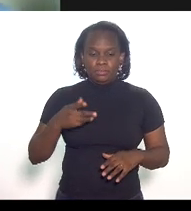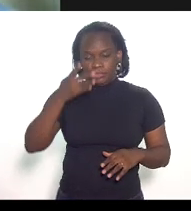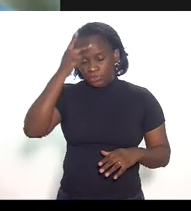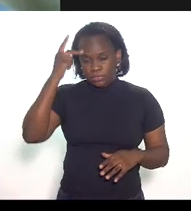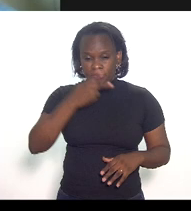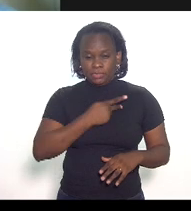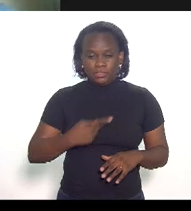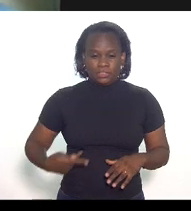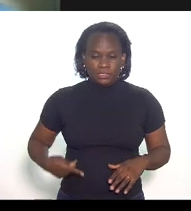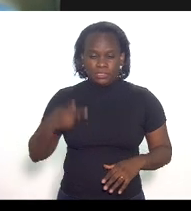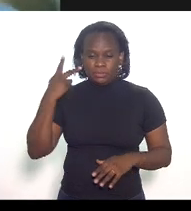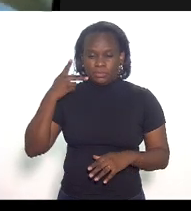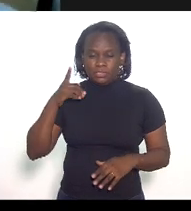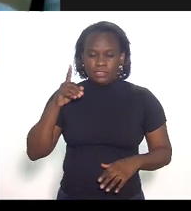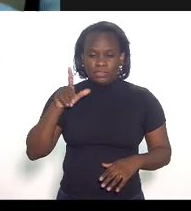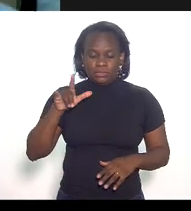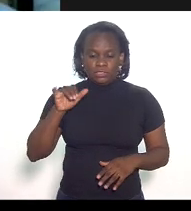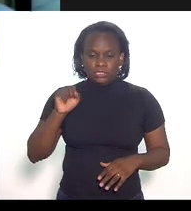deputado Gustavo